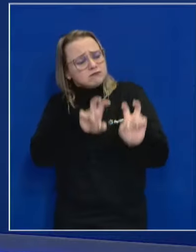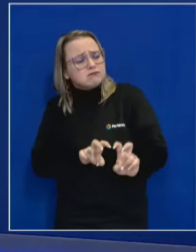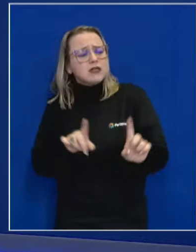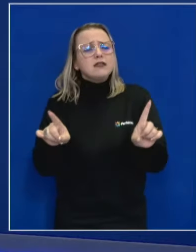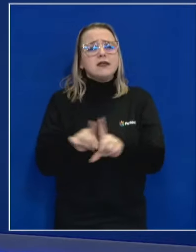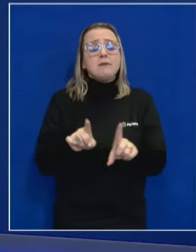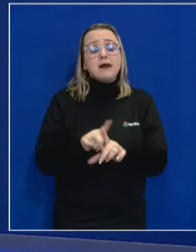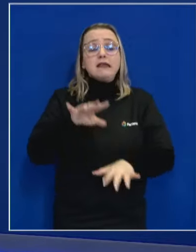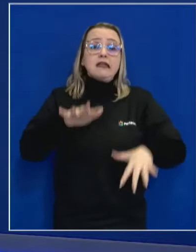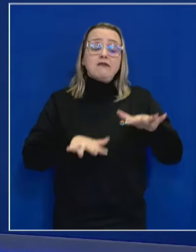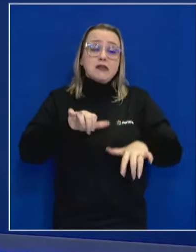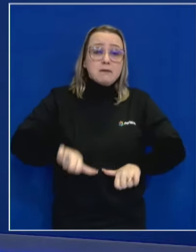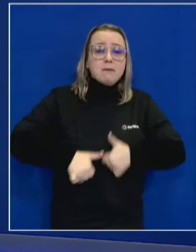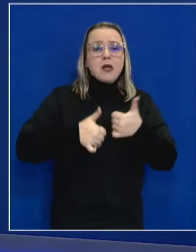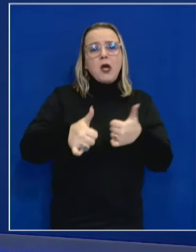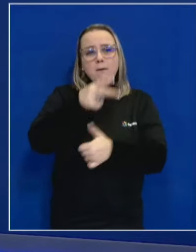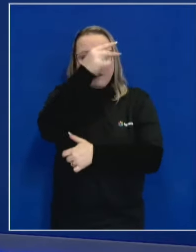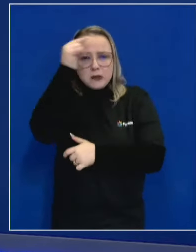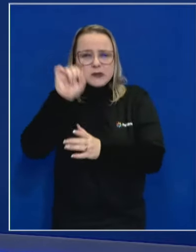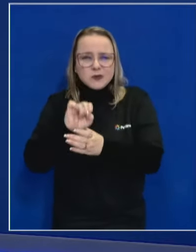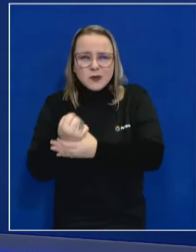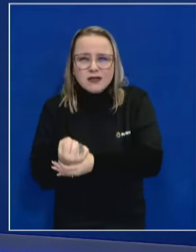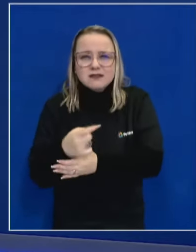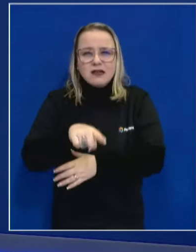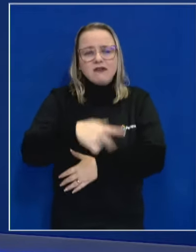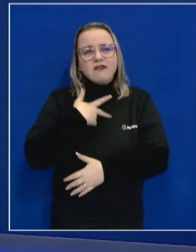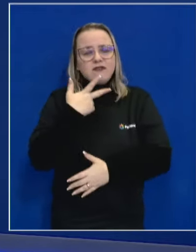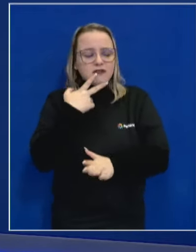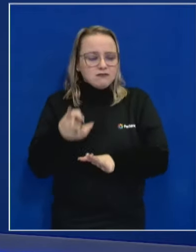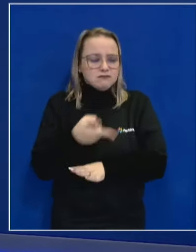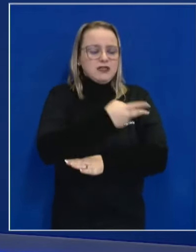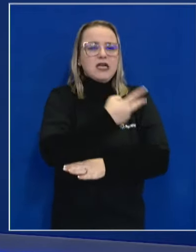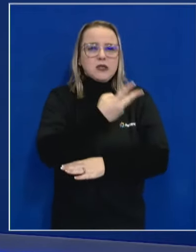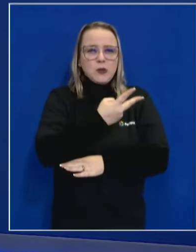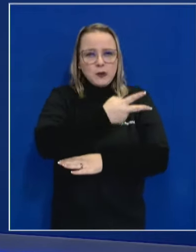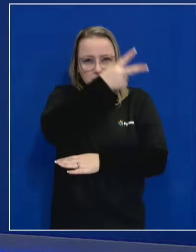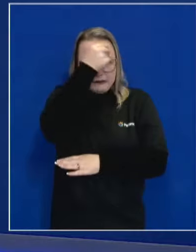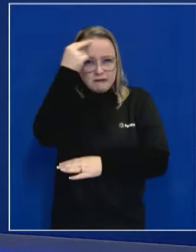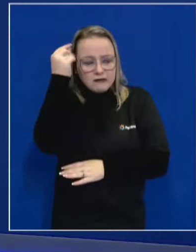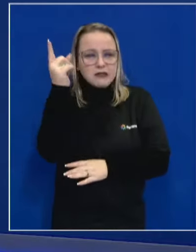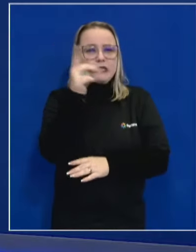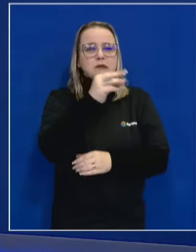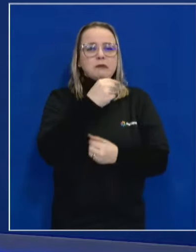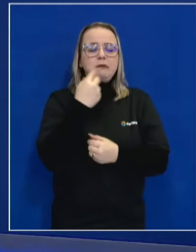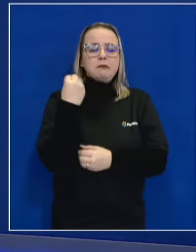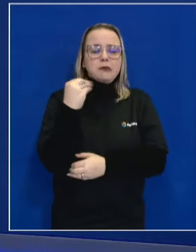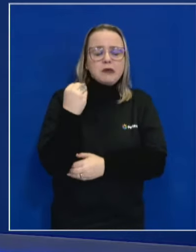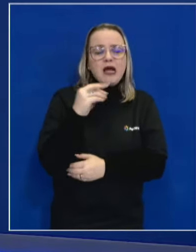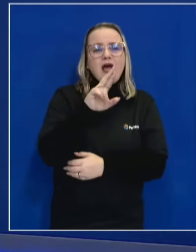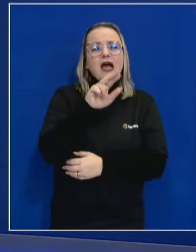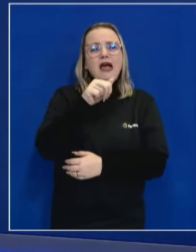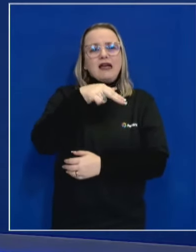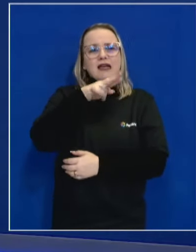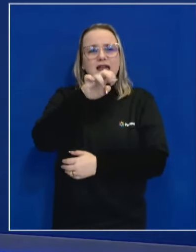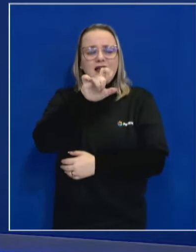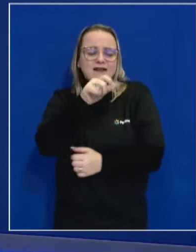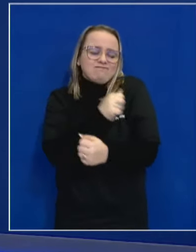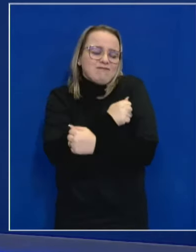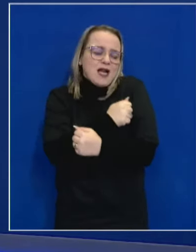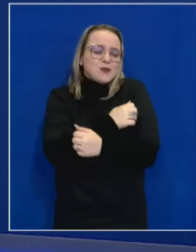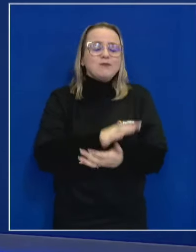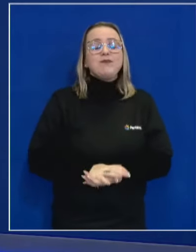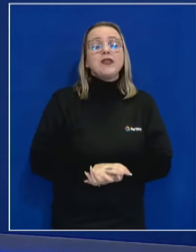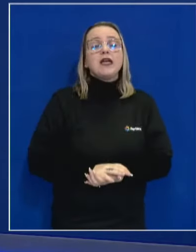talvez a melhor política de segurança, falava isso com a minha candidata vice-prefeita de Porto Alegre, a Raquel Ibaumba, quero deixar um abraço a ela,